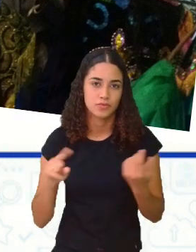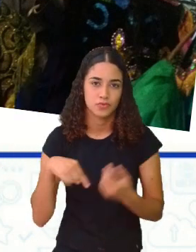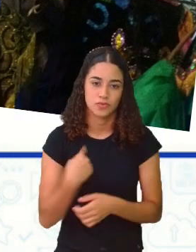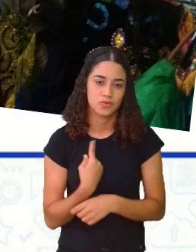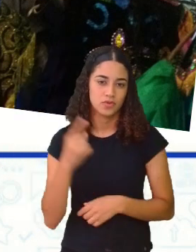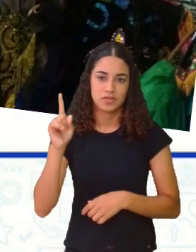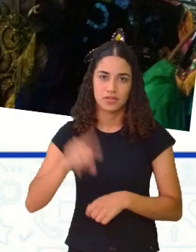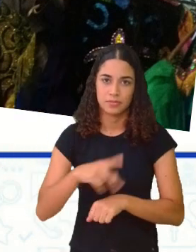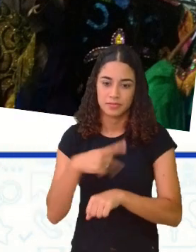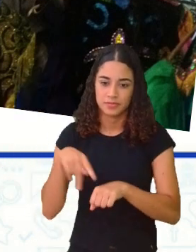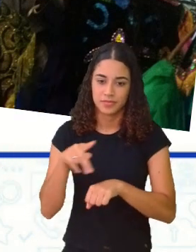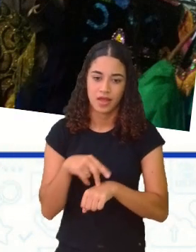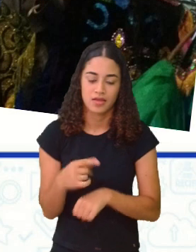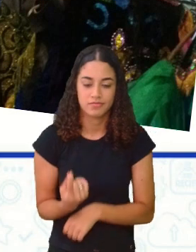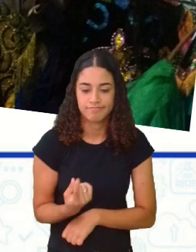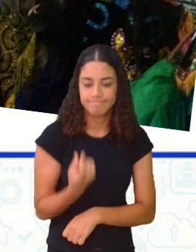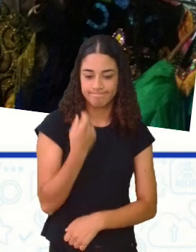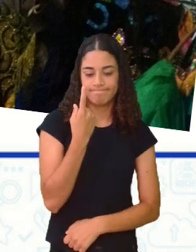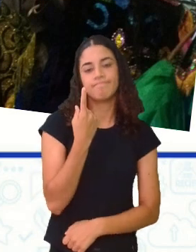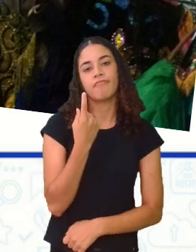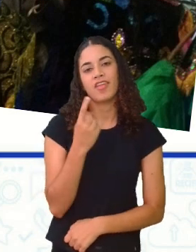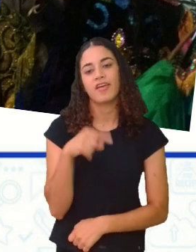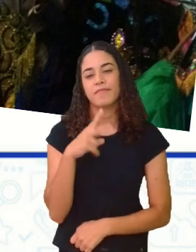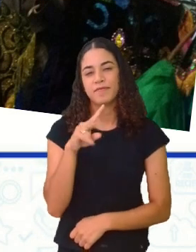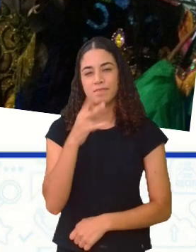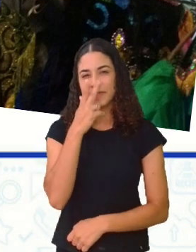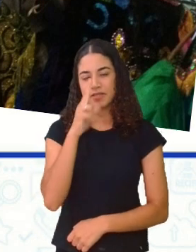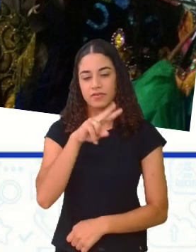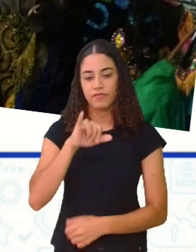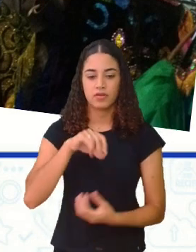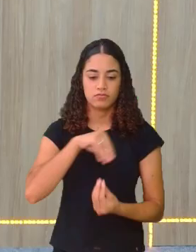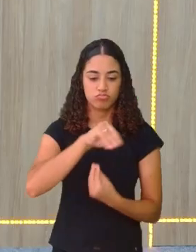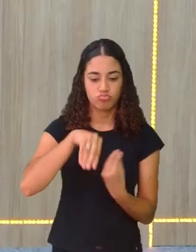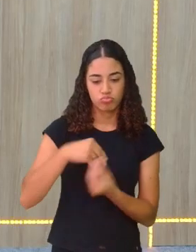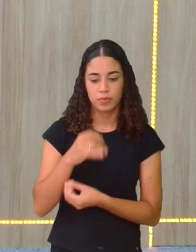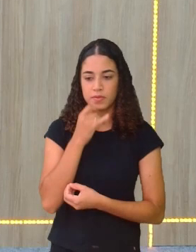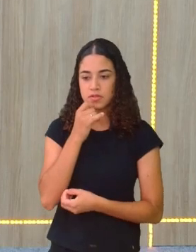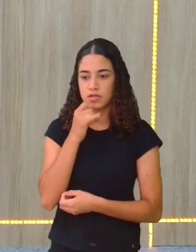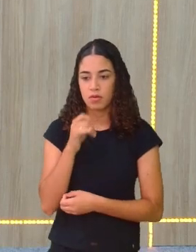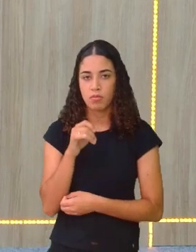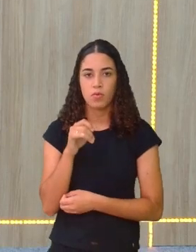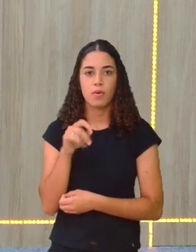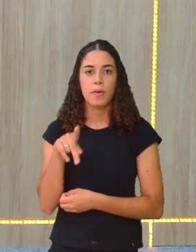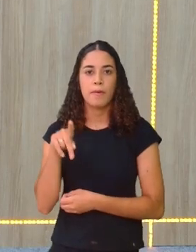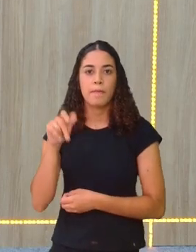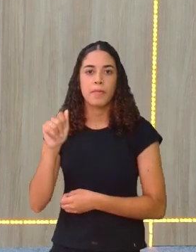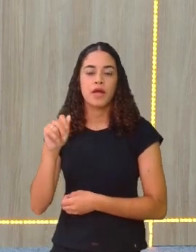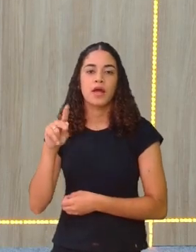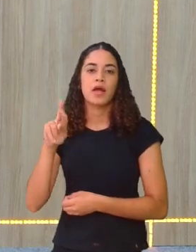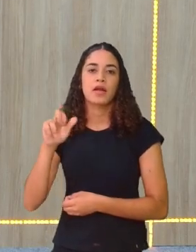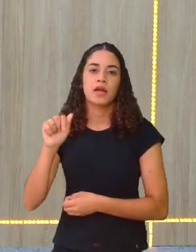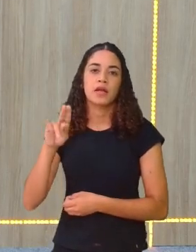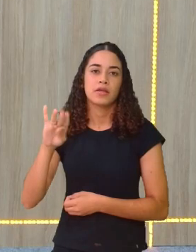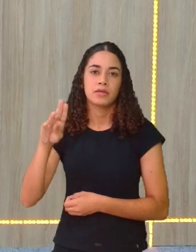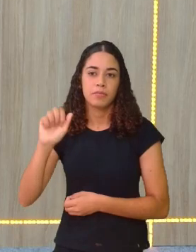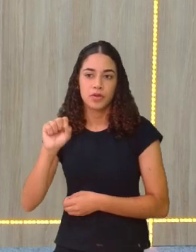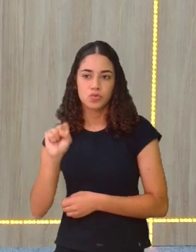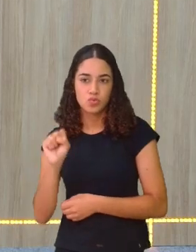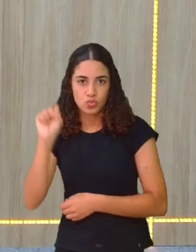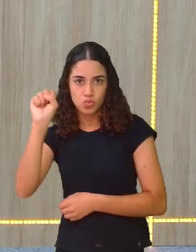as coisas vão se misturando um pouco. Então, o sul da Paraíba e o norte de Pernambuco, ele vai ter